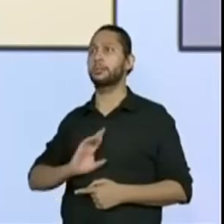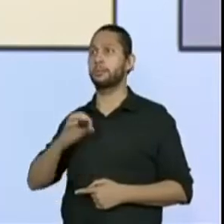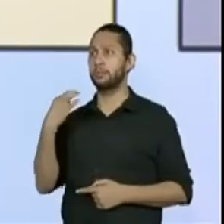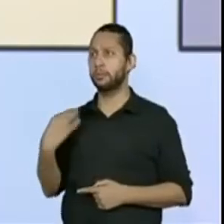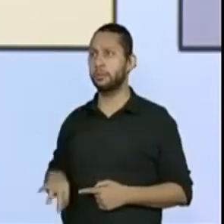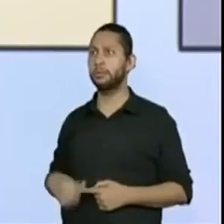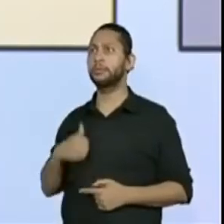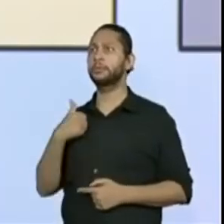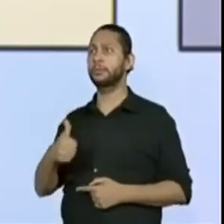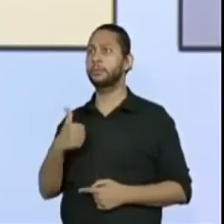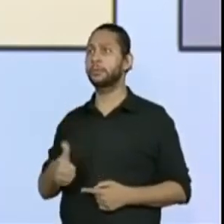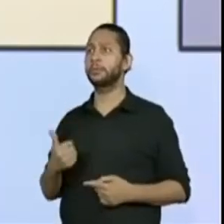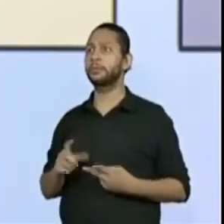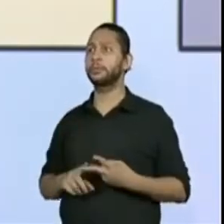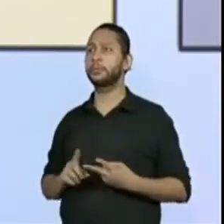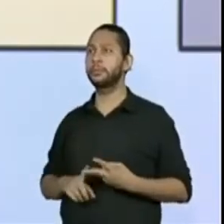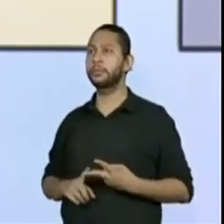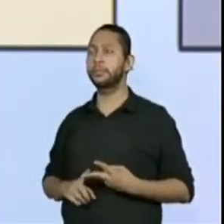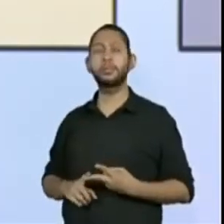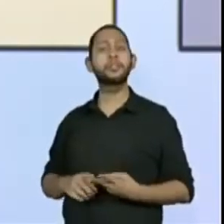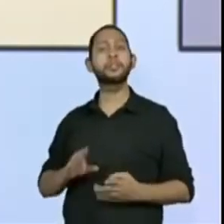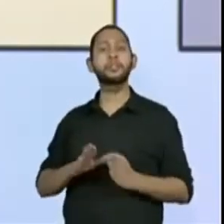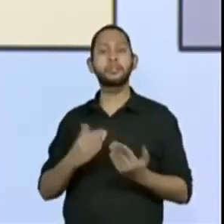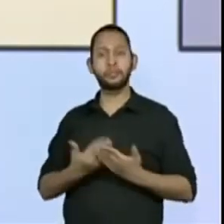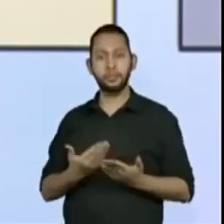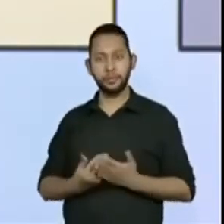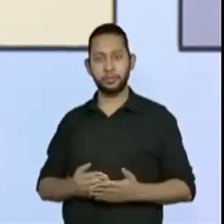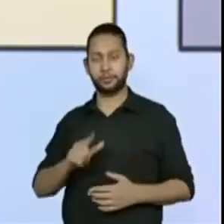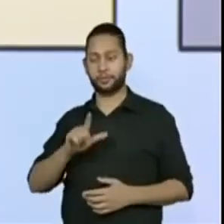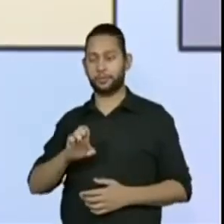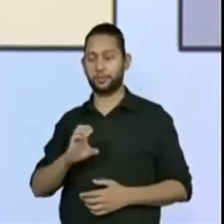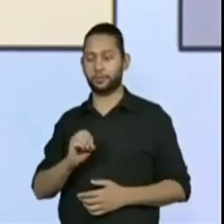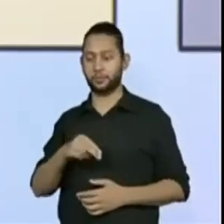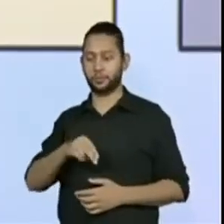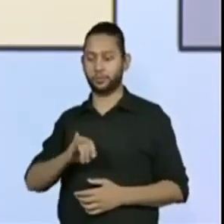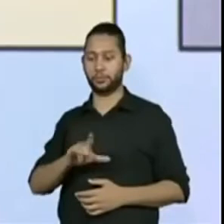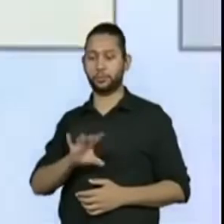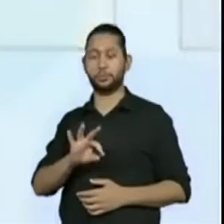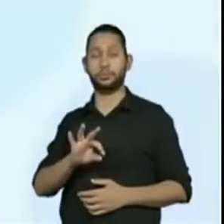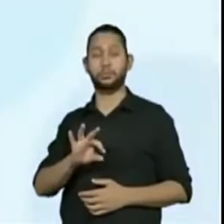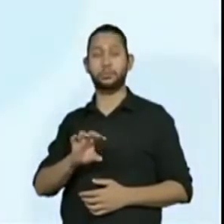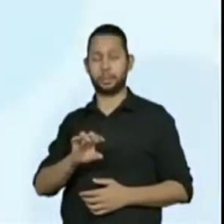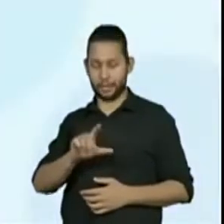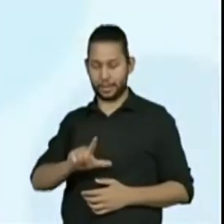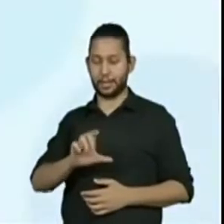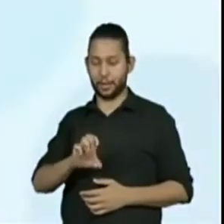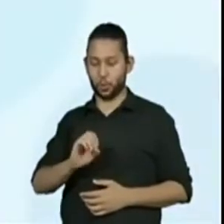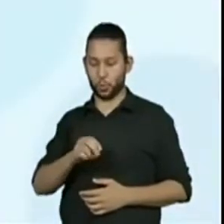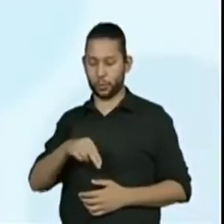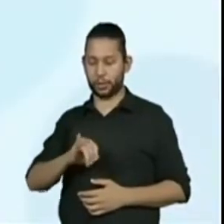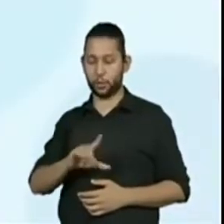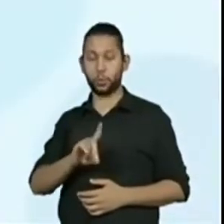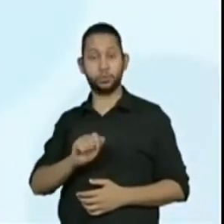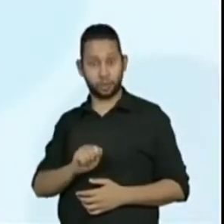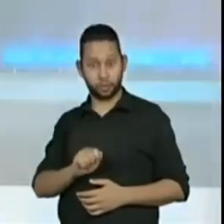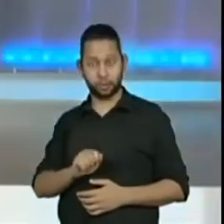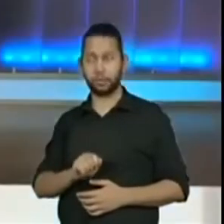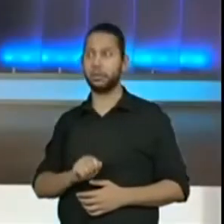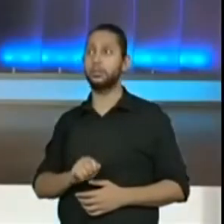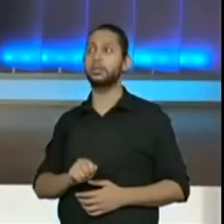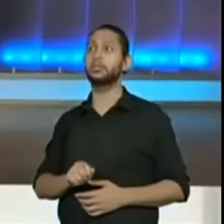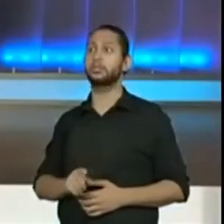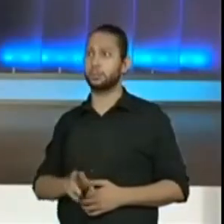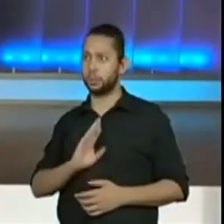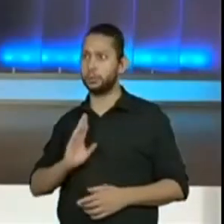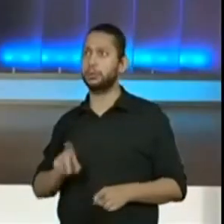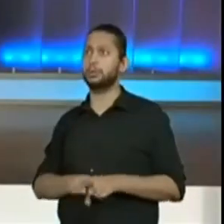Quem mais? A escola Leonilda Lopes Biazotto Borborema também respondeu.